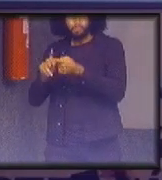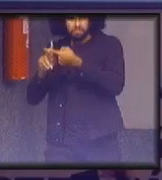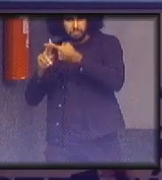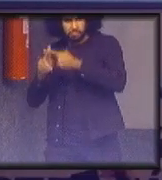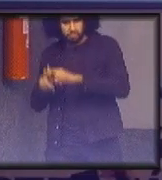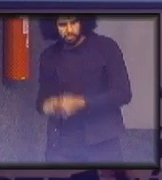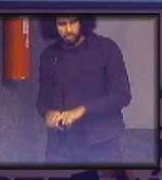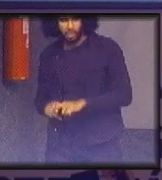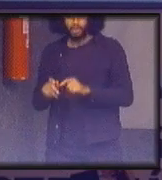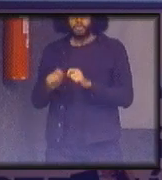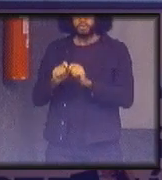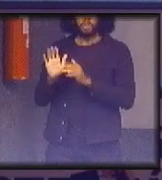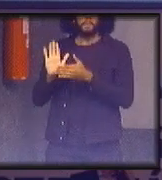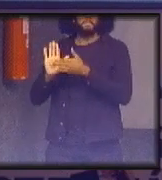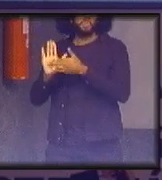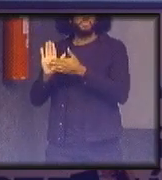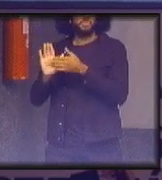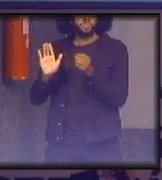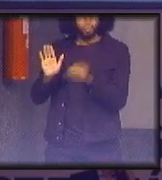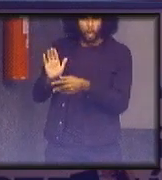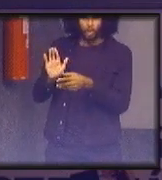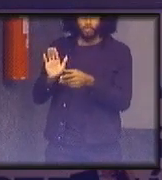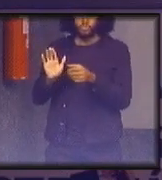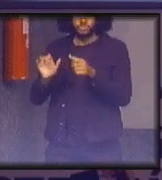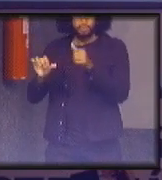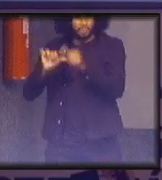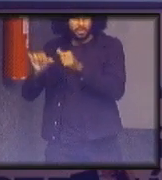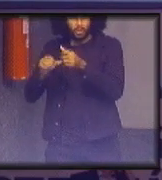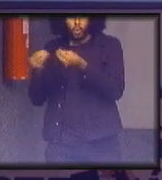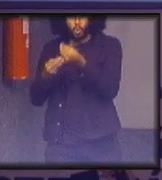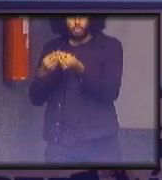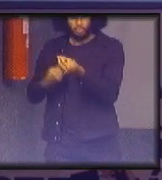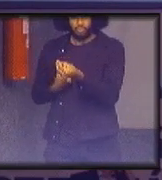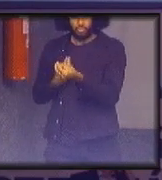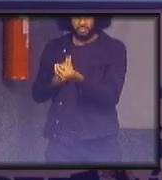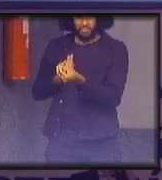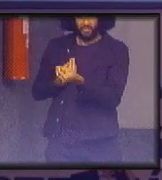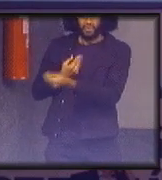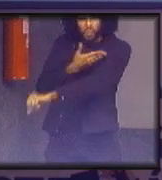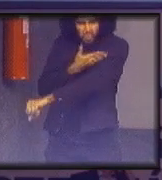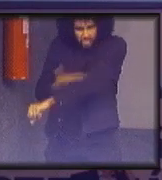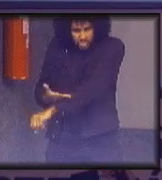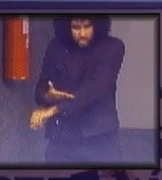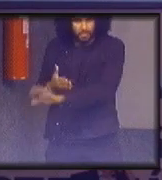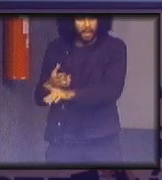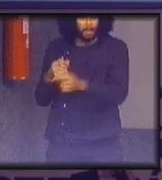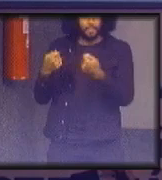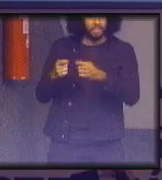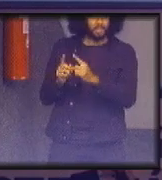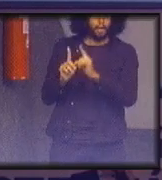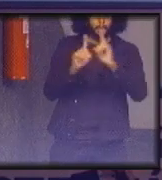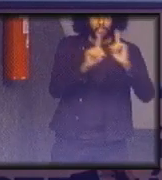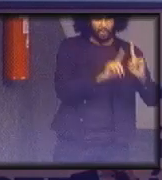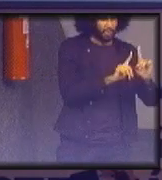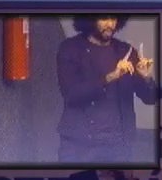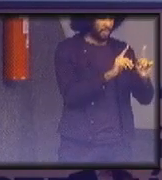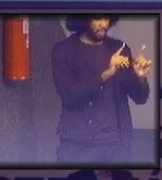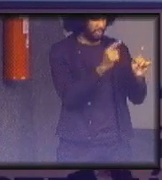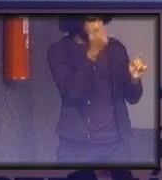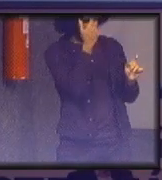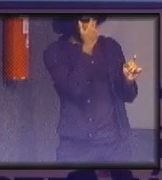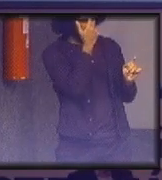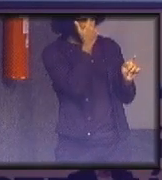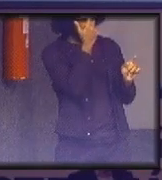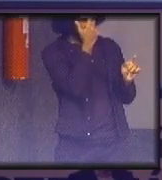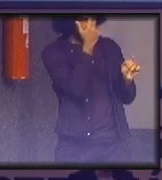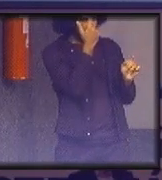propõe algo novo que vai modificar a forma com que nós vivemos você tem que vir aqui e olhar a reversão ou